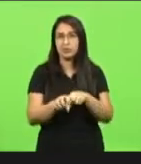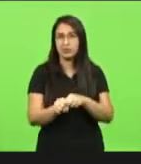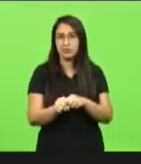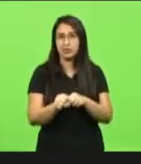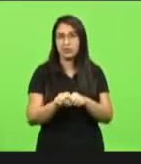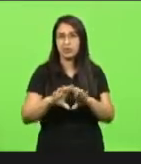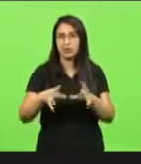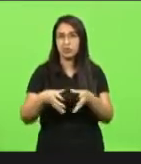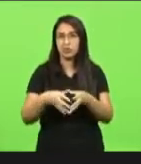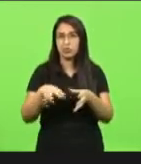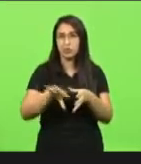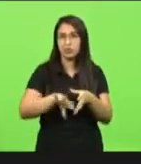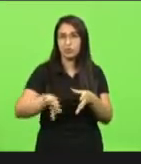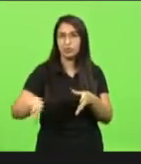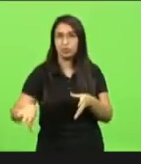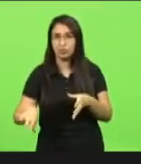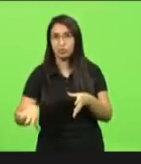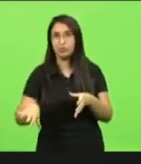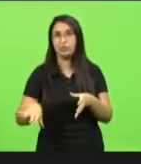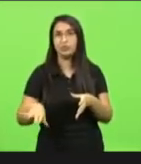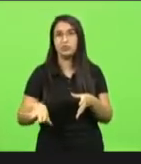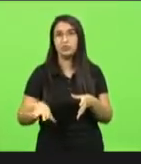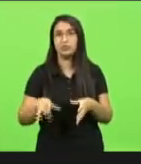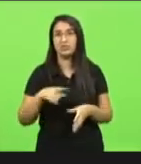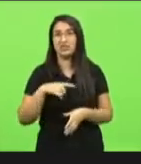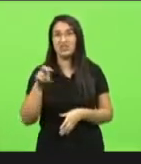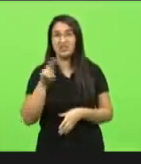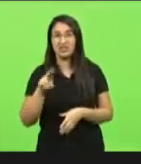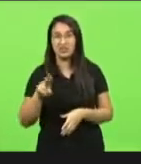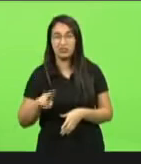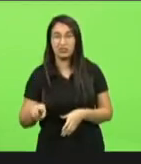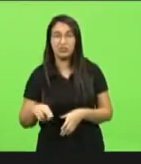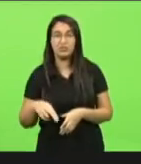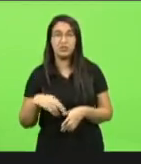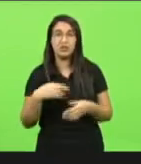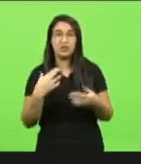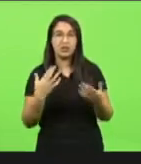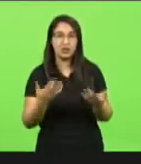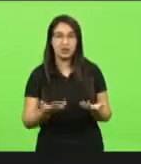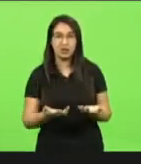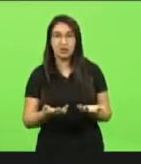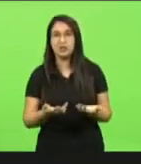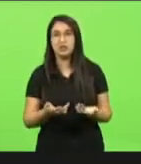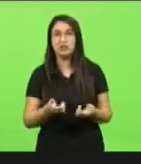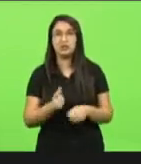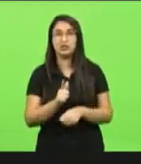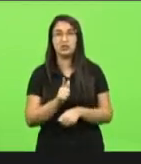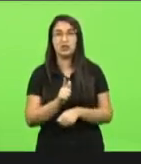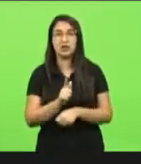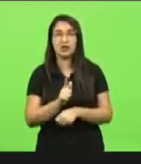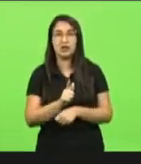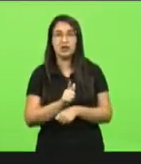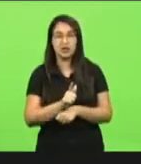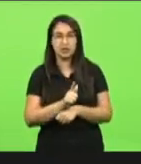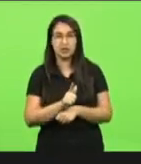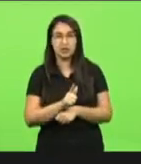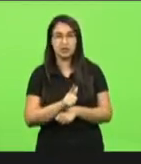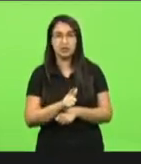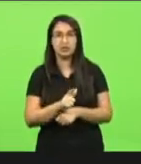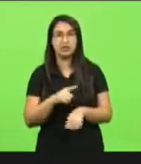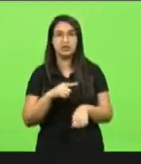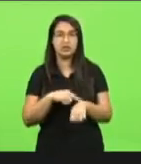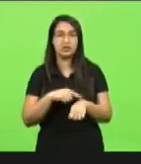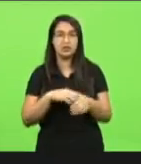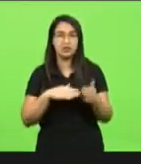cada hora tem um nome para coisa é a questão dos agentes temporários nos quartéis é a questão das promoções da praça